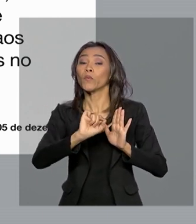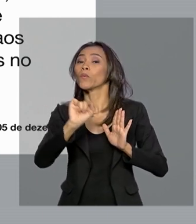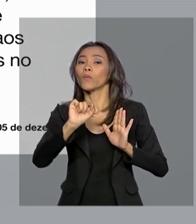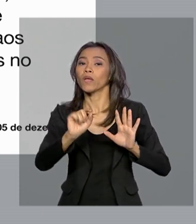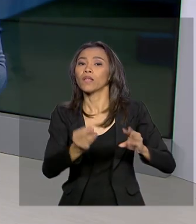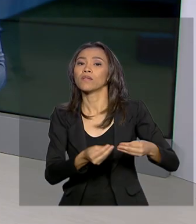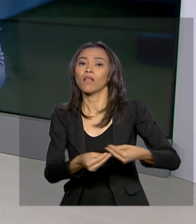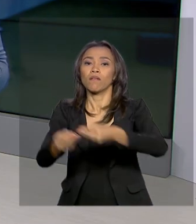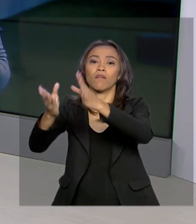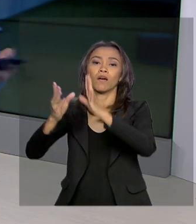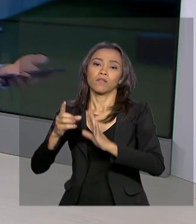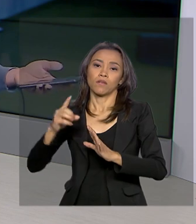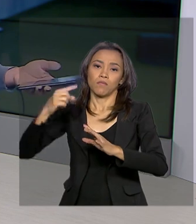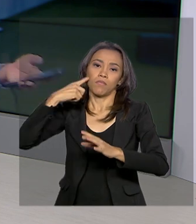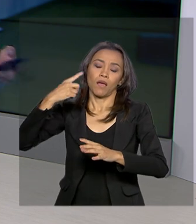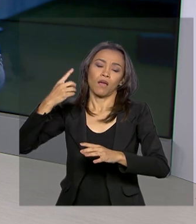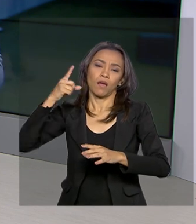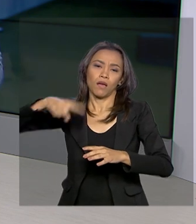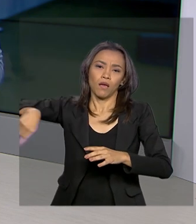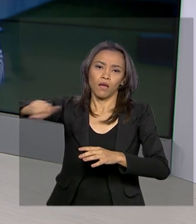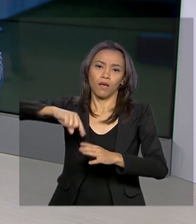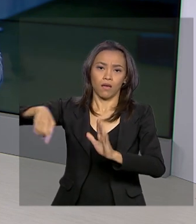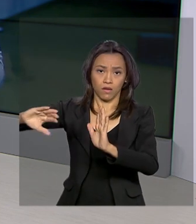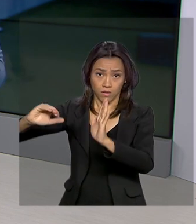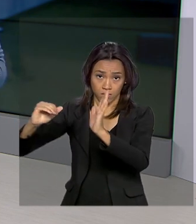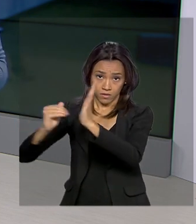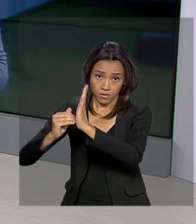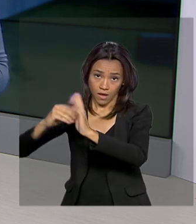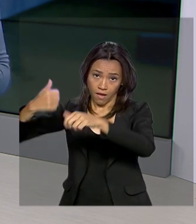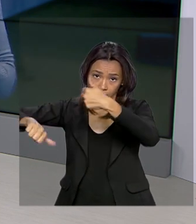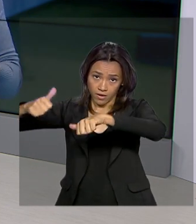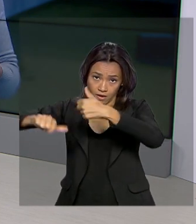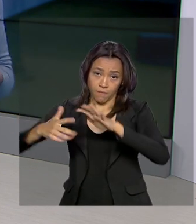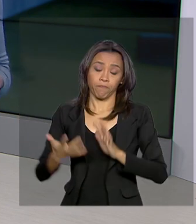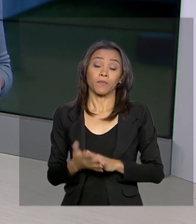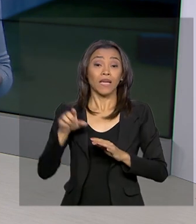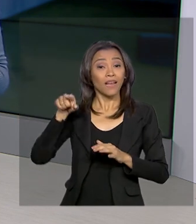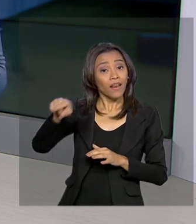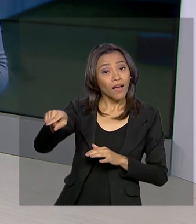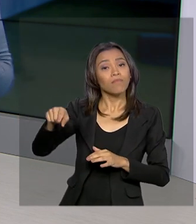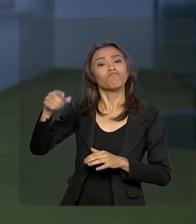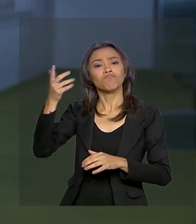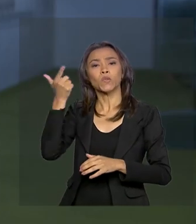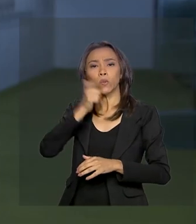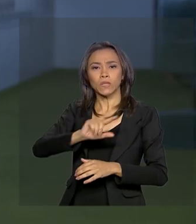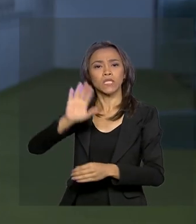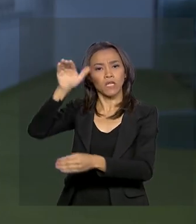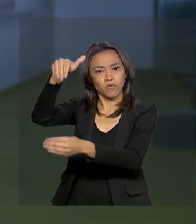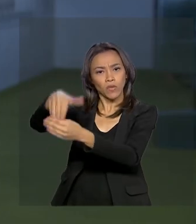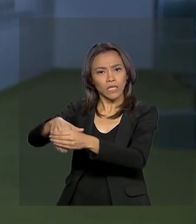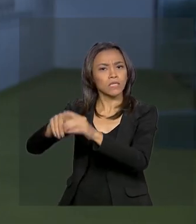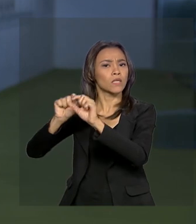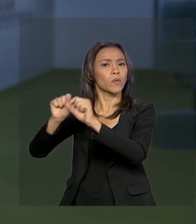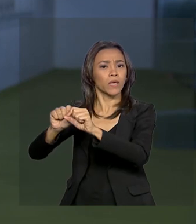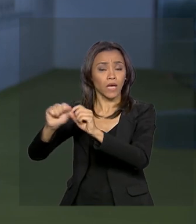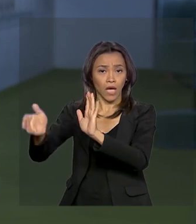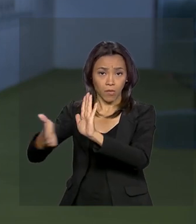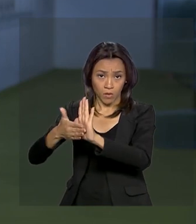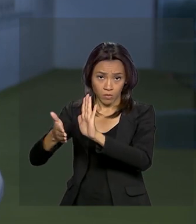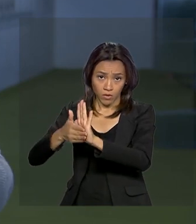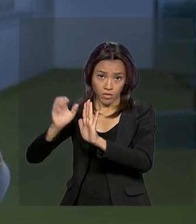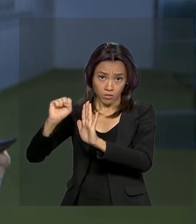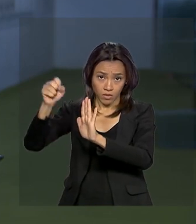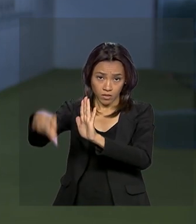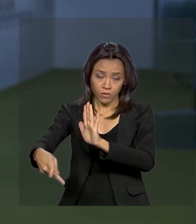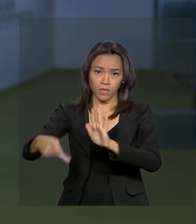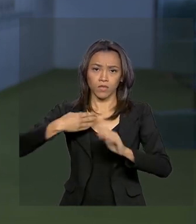análise dos senadores. E foi lá no Senado que ontem os parlamentares concluíram a votação da reforma da Previdência dos Militares,